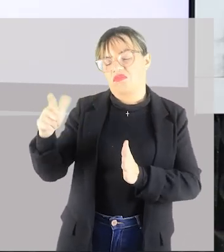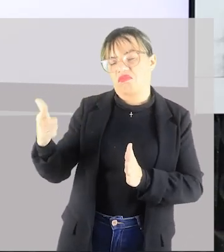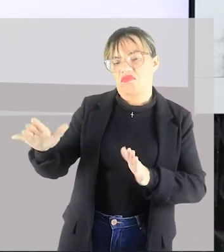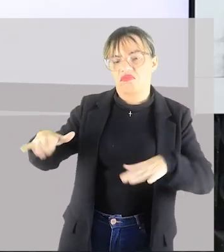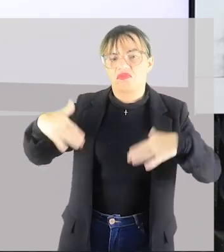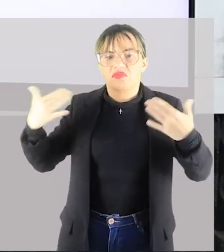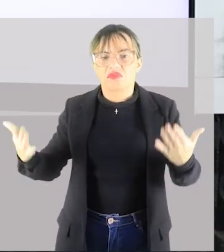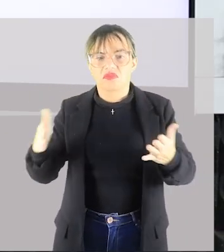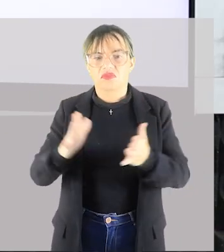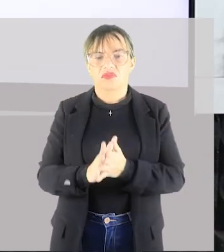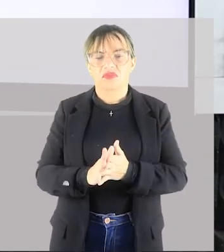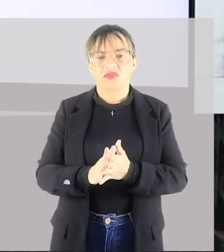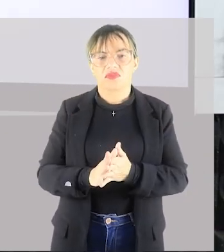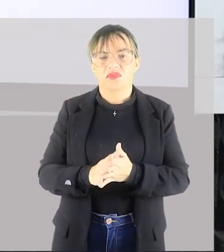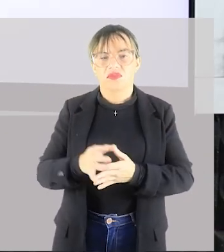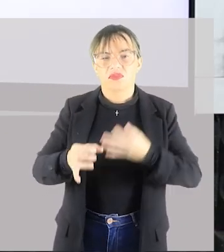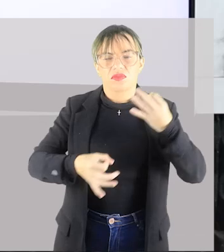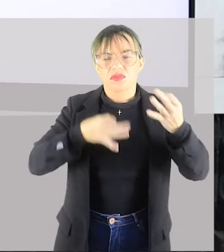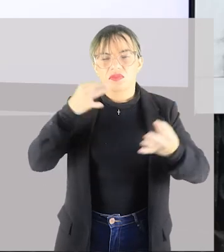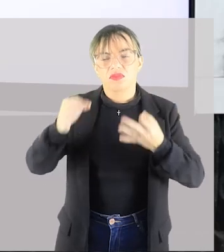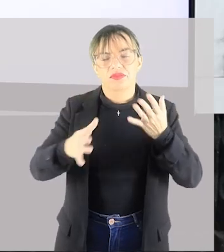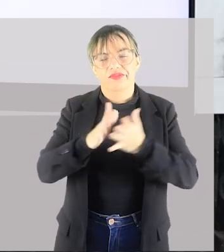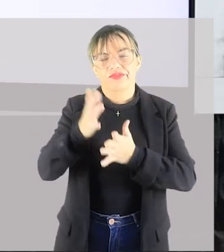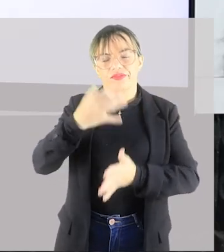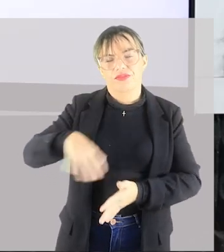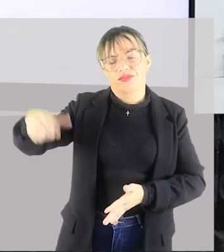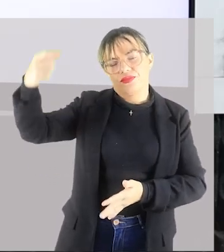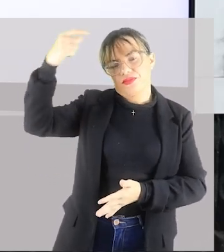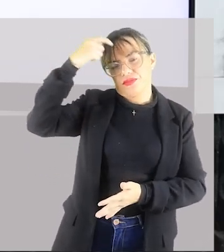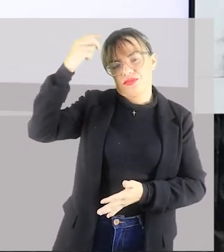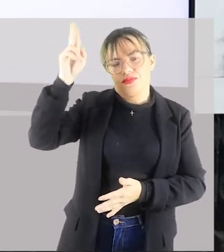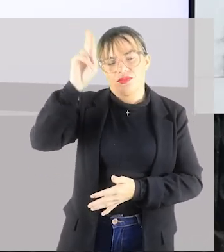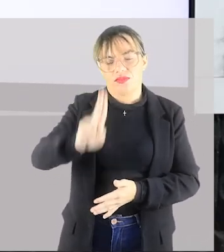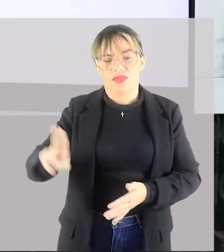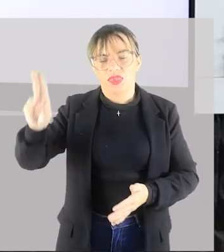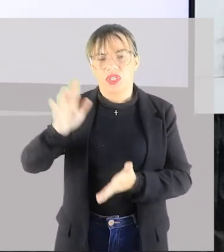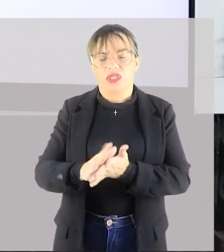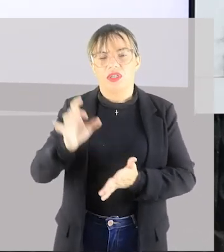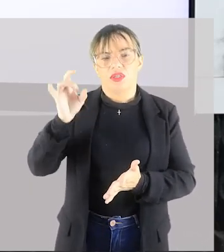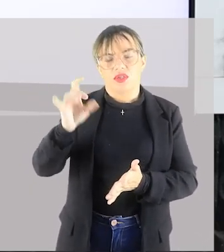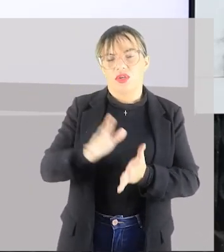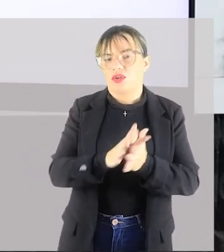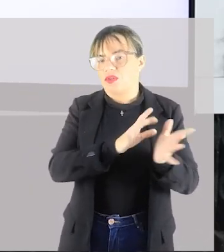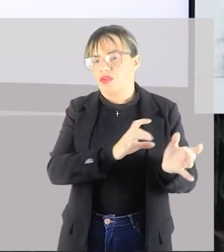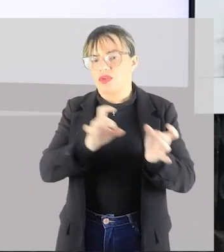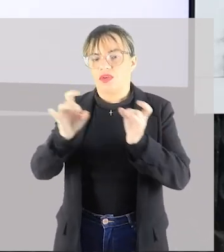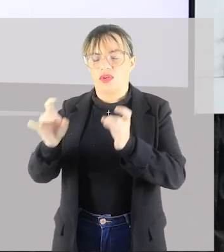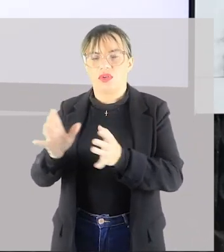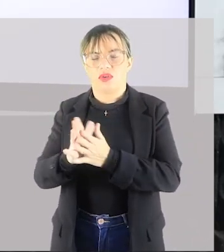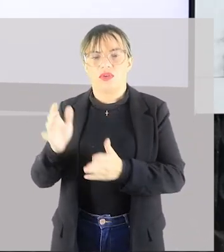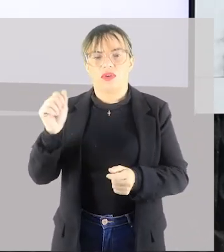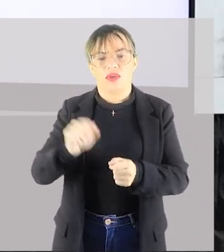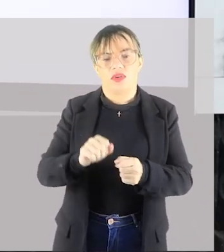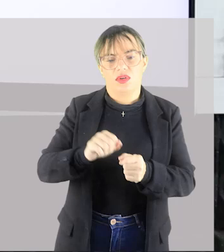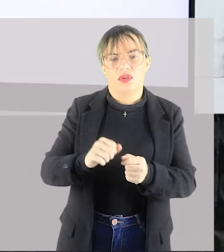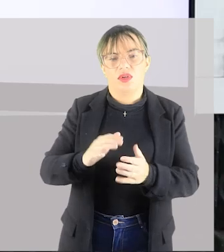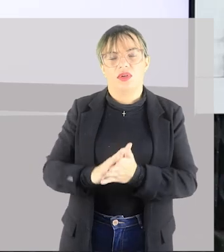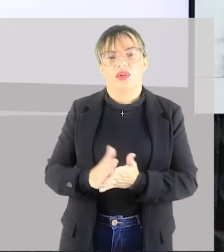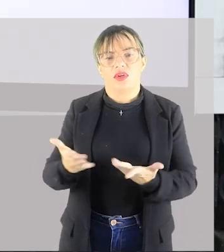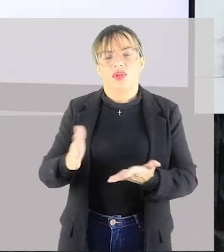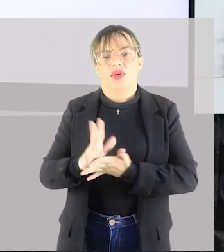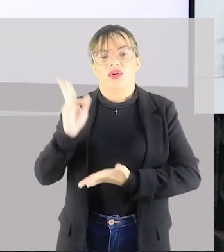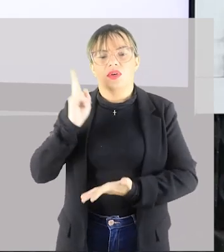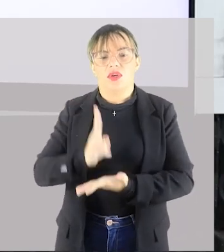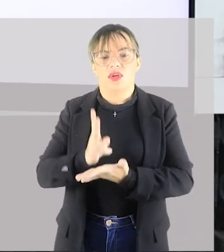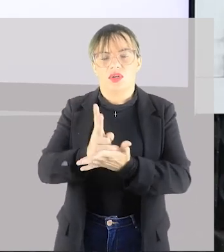uma visão reflexiva daqueles que o utilizam. Eles querem apenas que o indivíduo reproduza, reproduza,